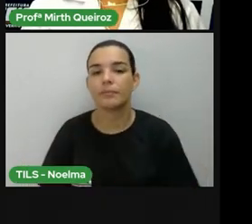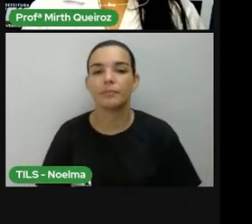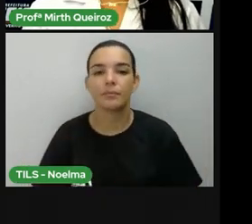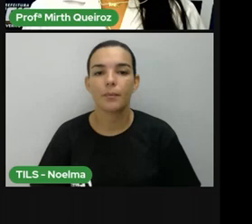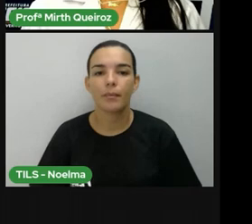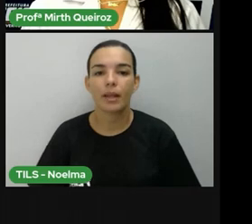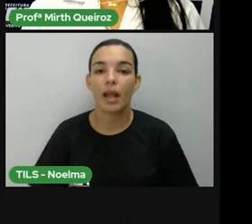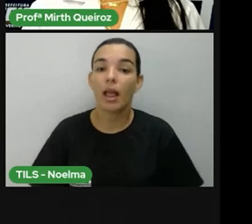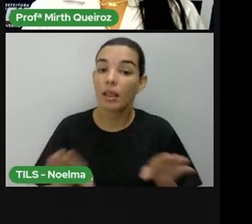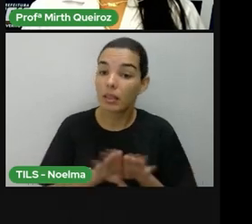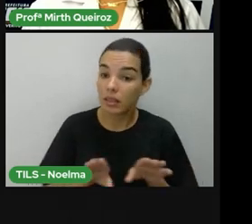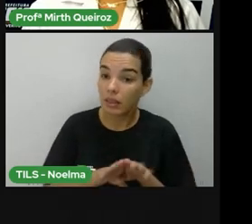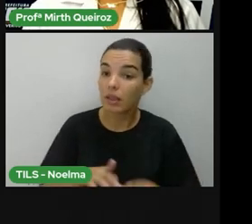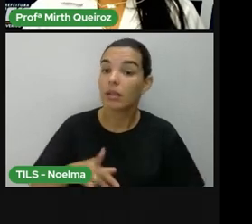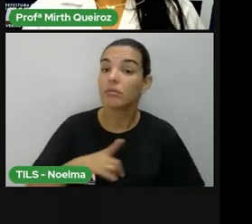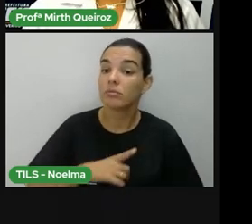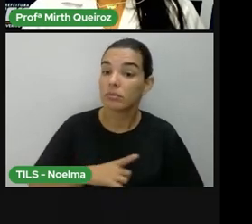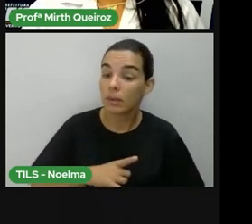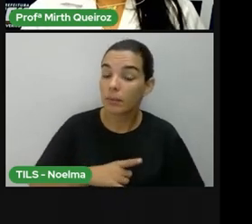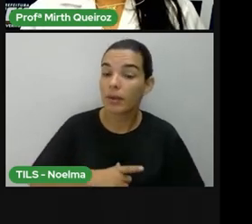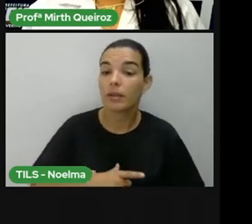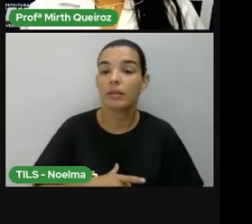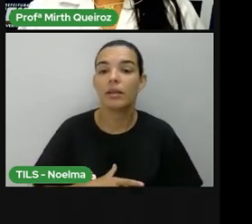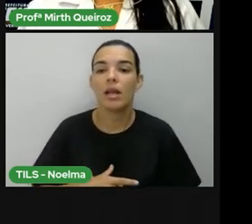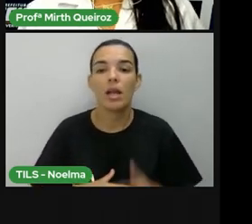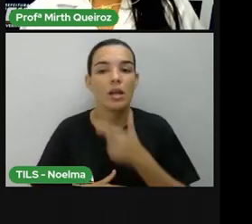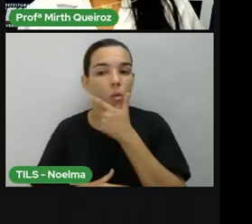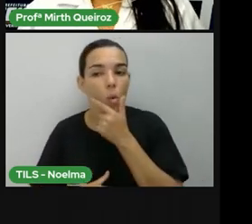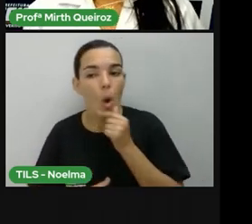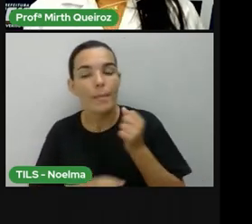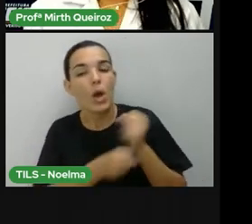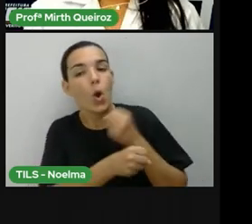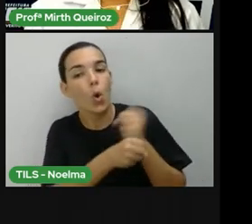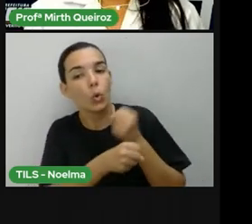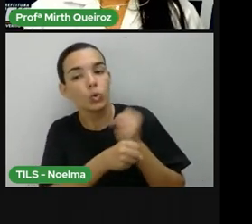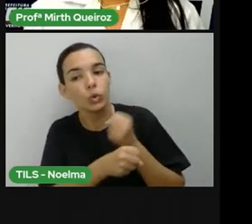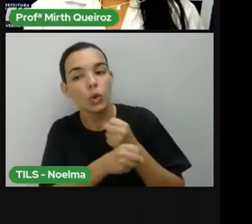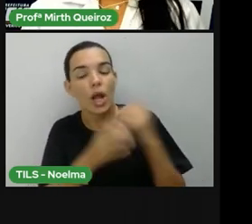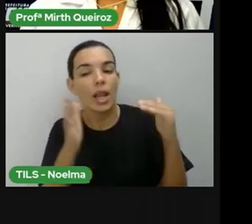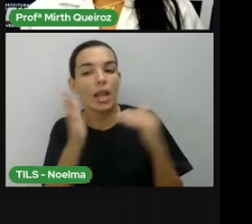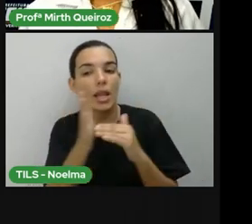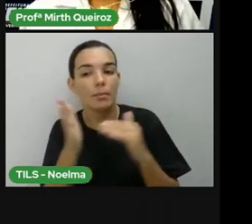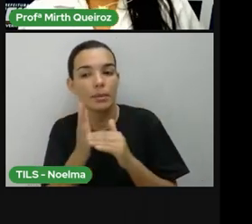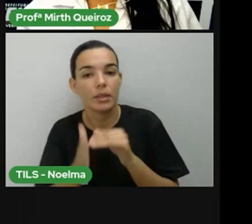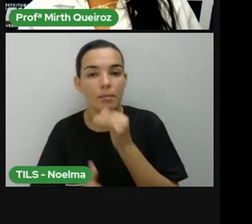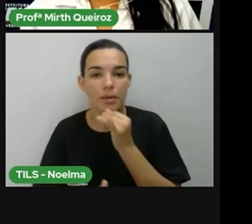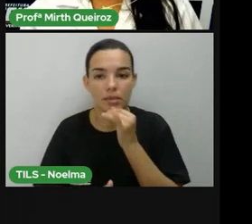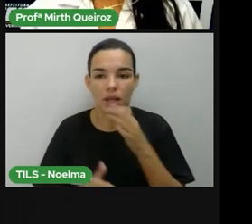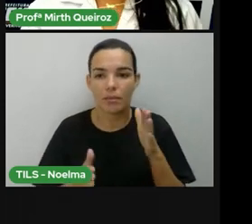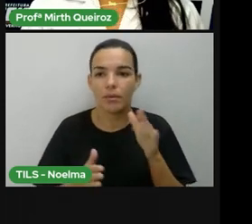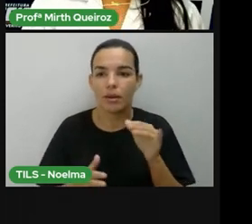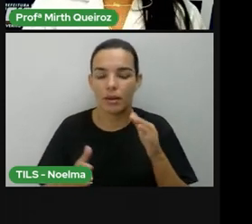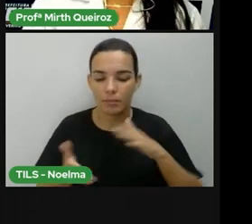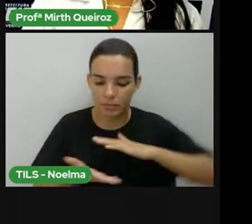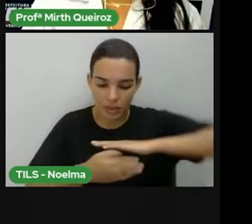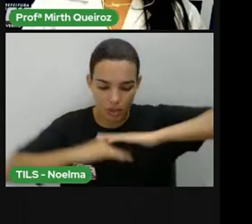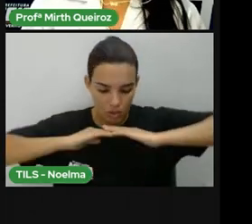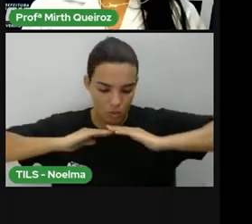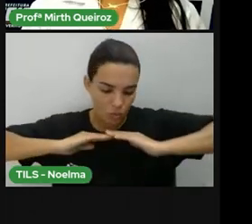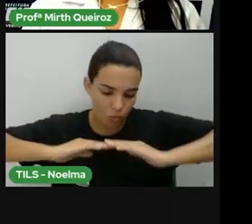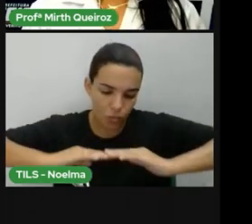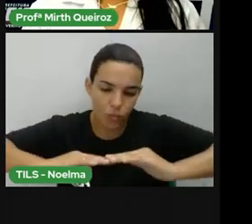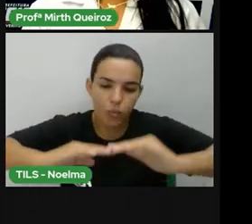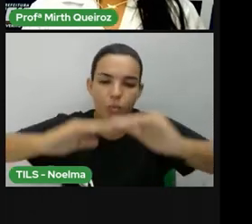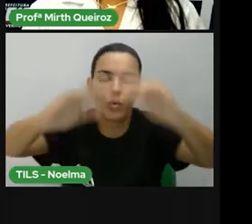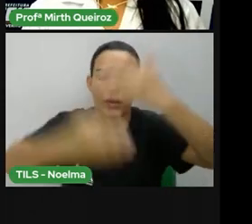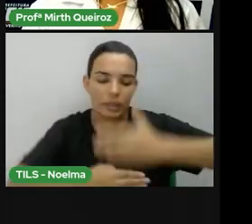E temos também os limites artificiais, que são aqueles que são construídos pelos homens, como é o caso de estradas, muros